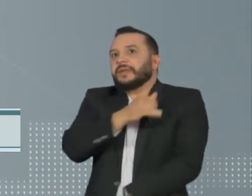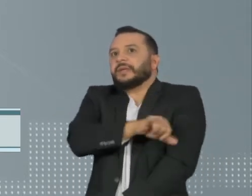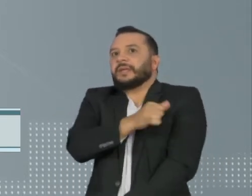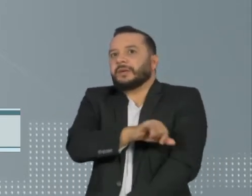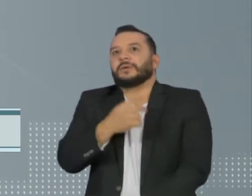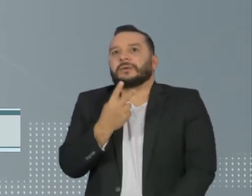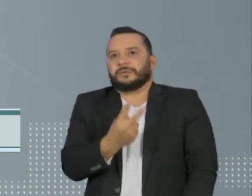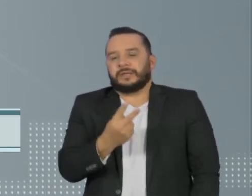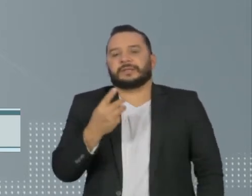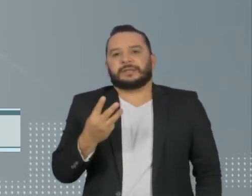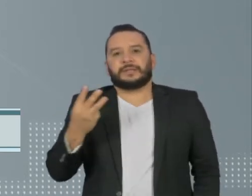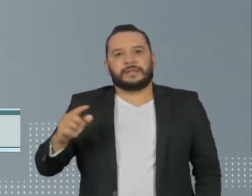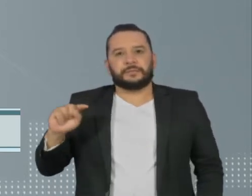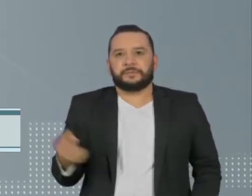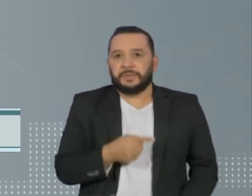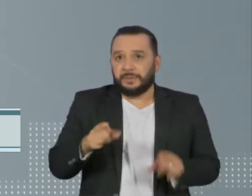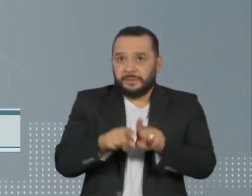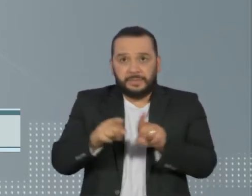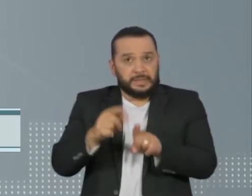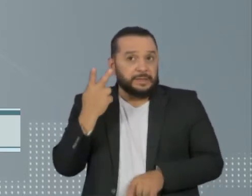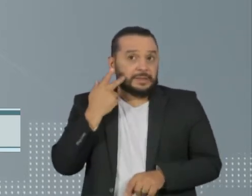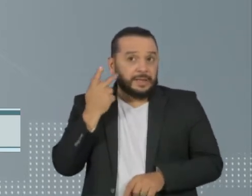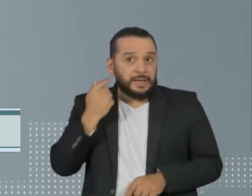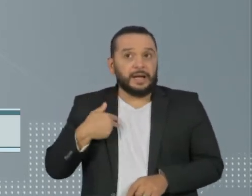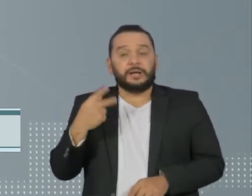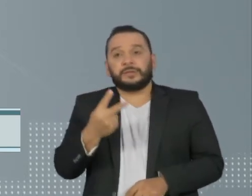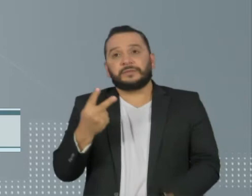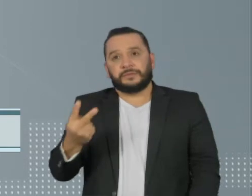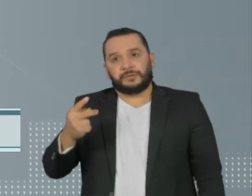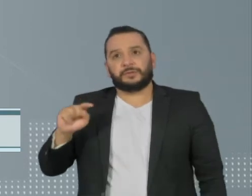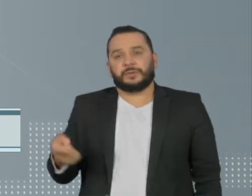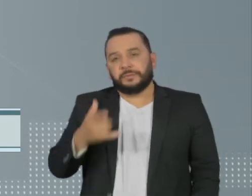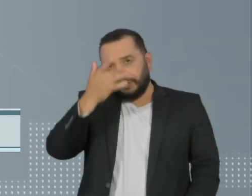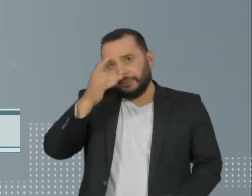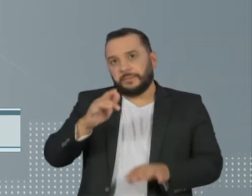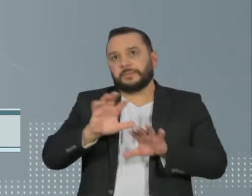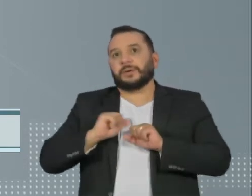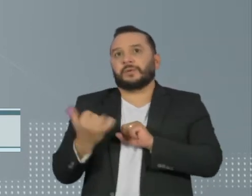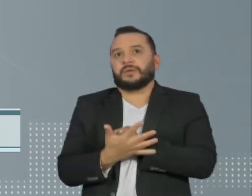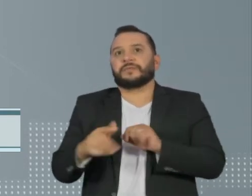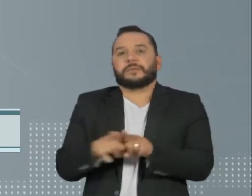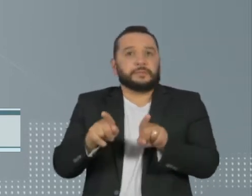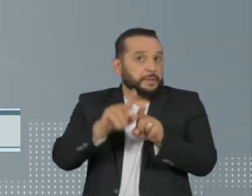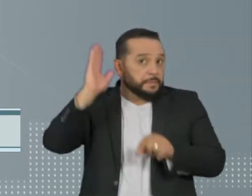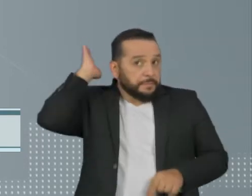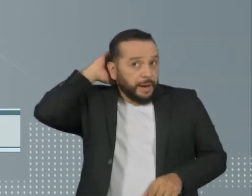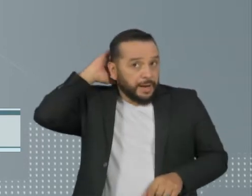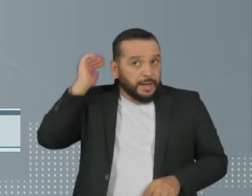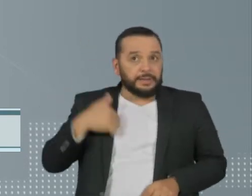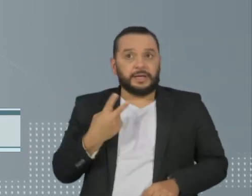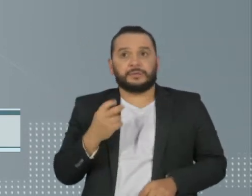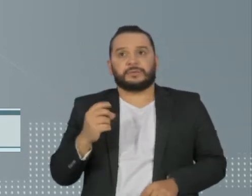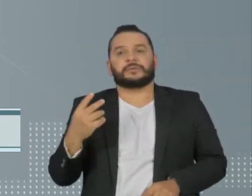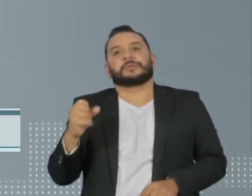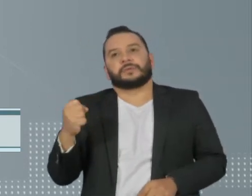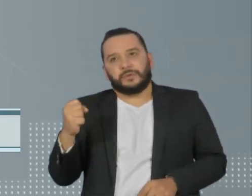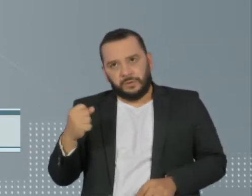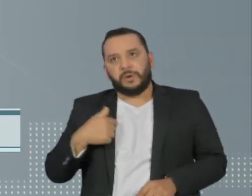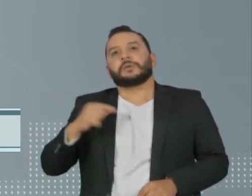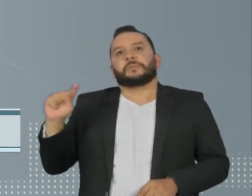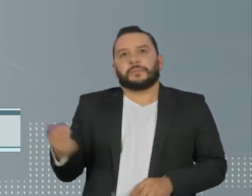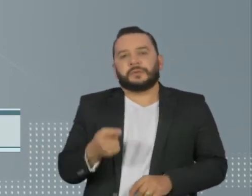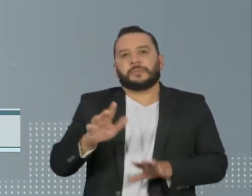casos a menos. No Ceará, são 222.000 infectados. O Pará lidera o número de casos na região norte, com